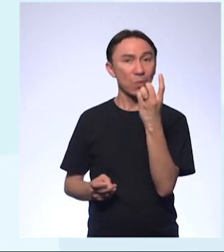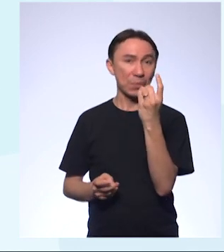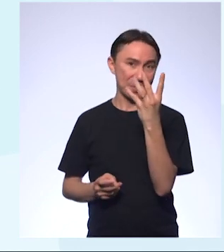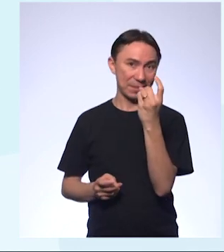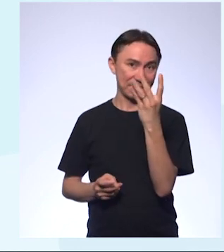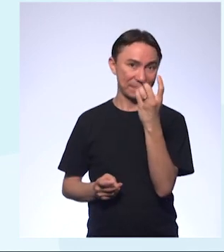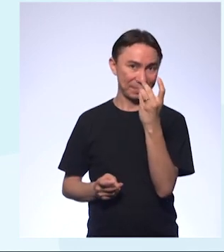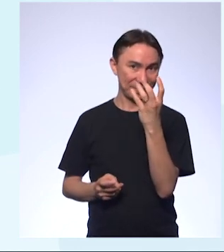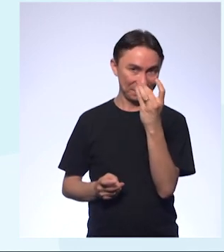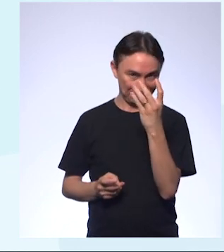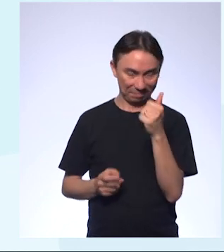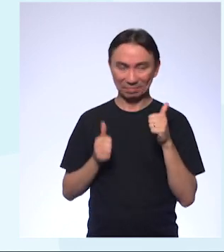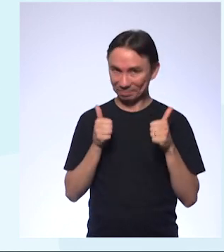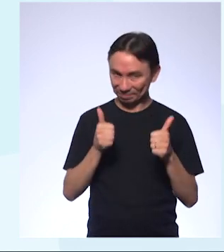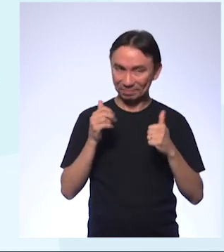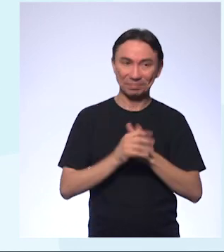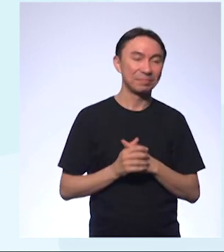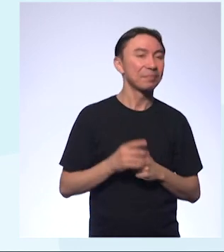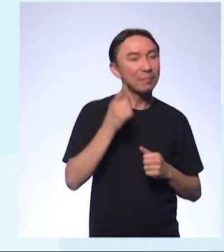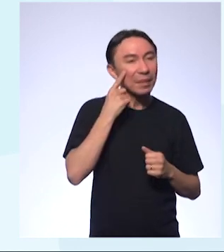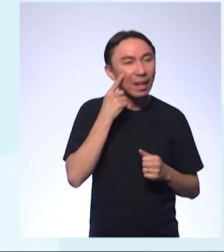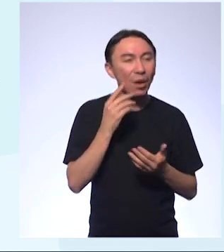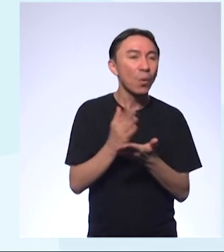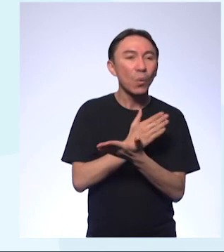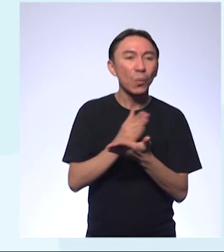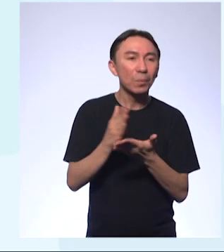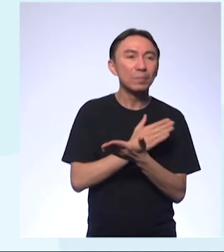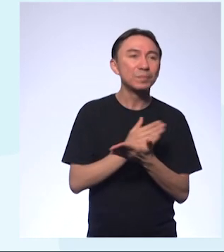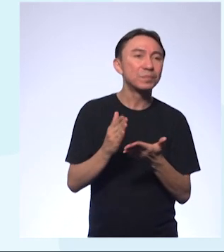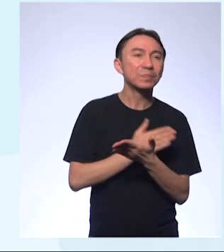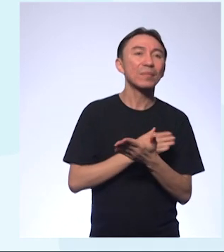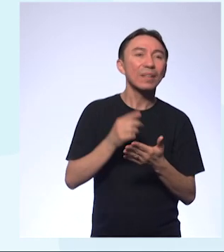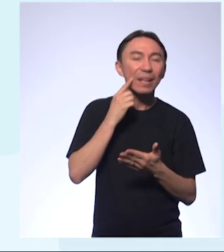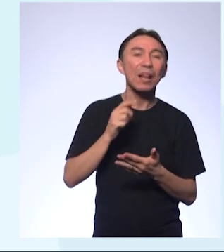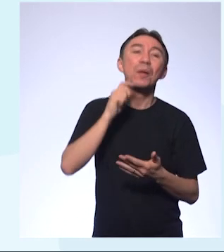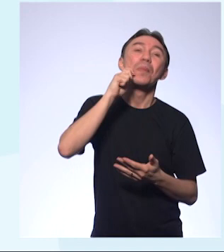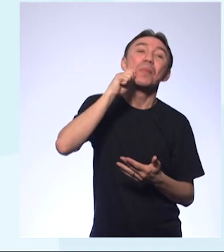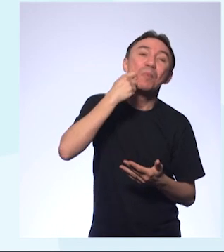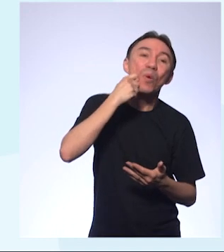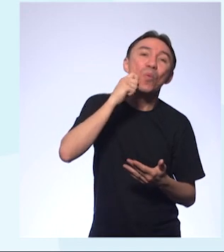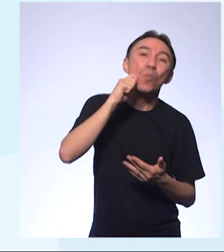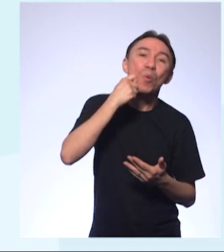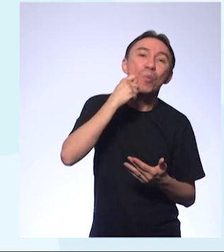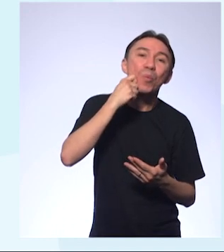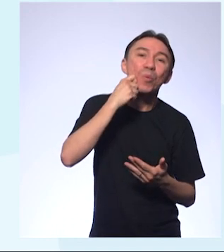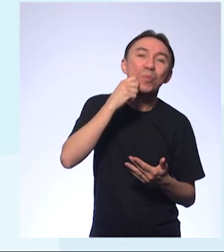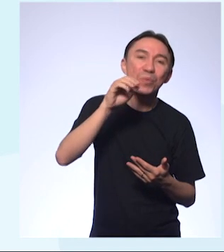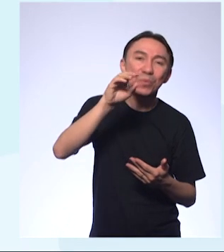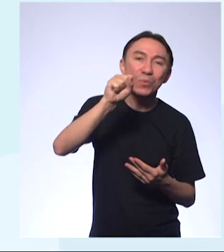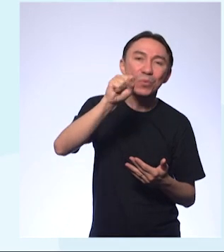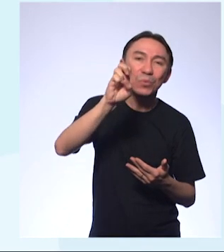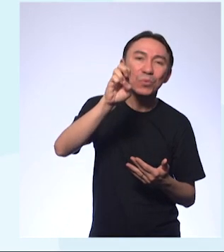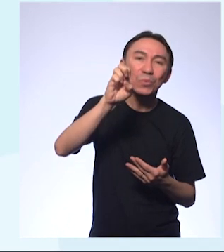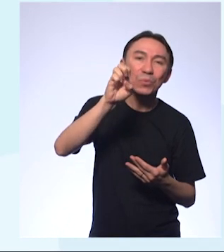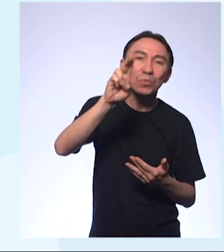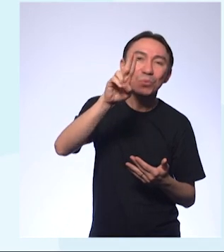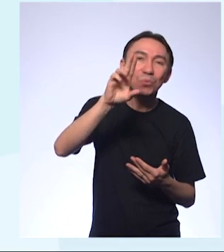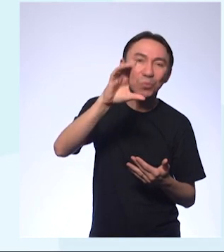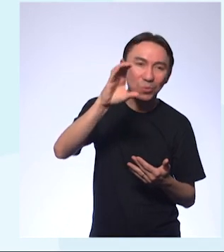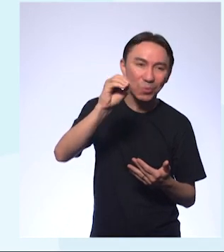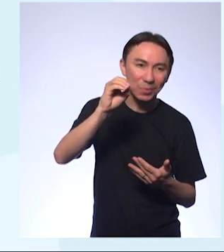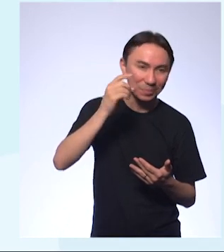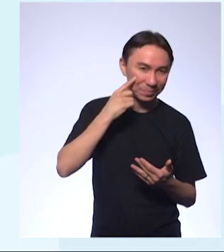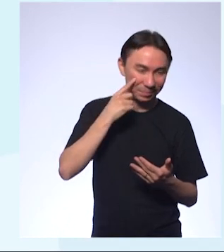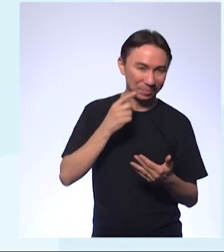algumas substâncias que eu vou ler para vocês aqui. Sumo de limão. O pOH, pode voltar por gentileza. Isso,